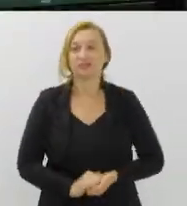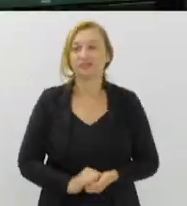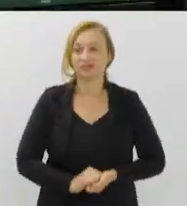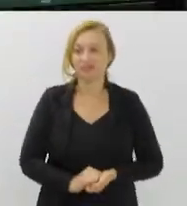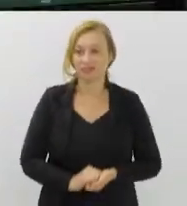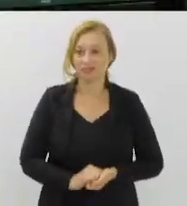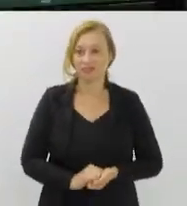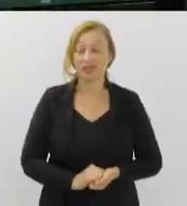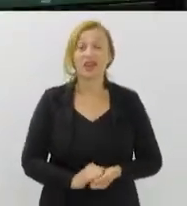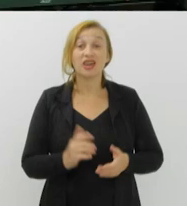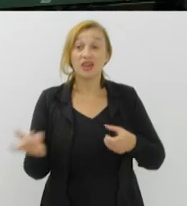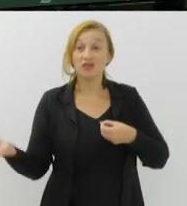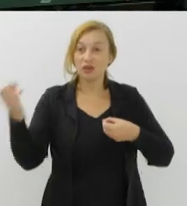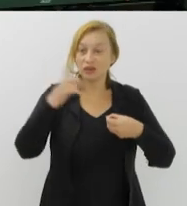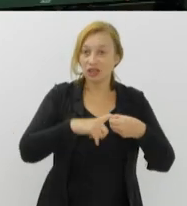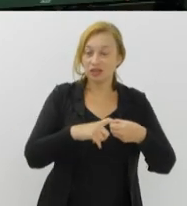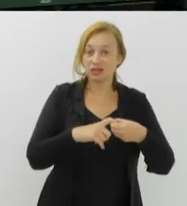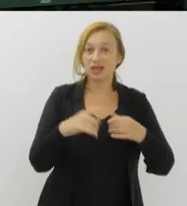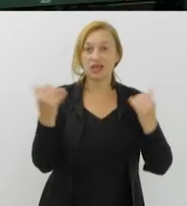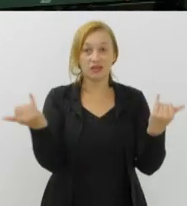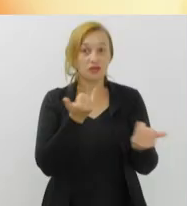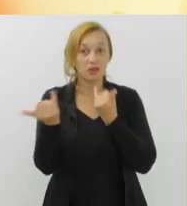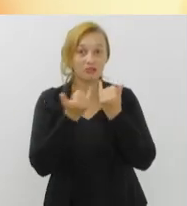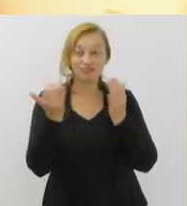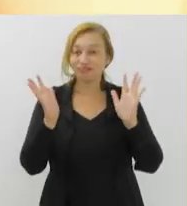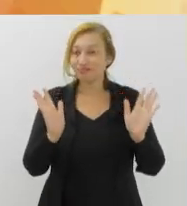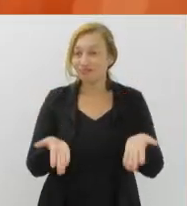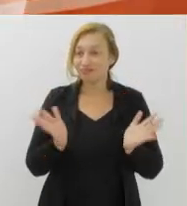E vamos ao nosso giro de notícias de hoje.